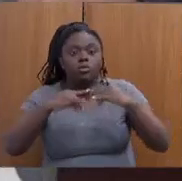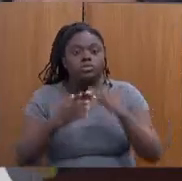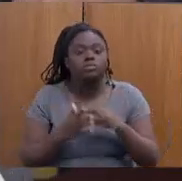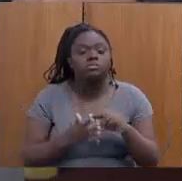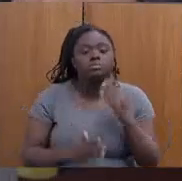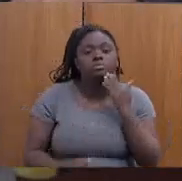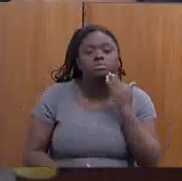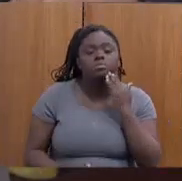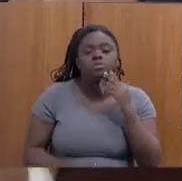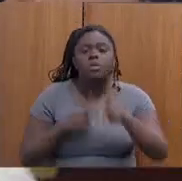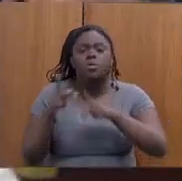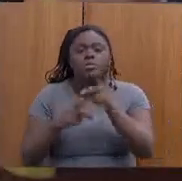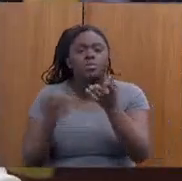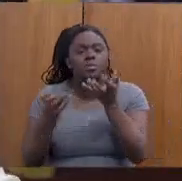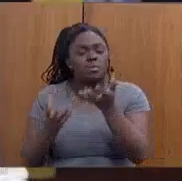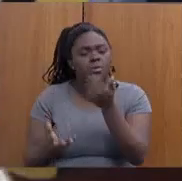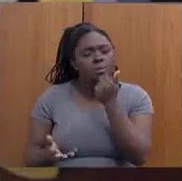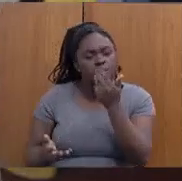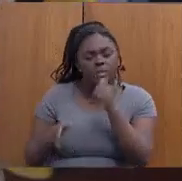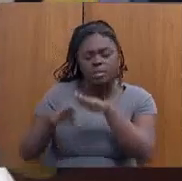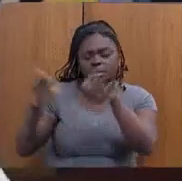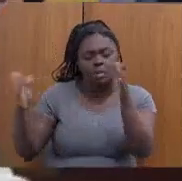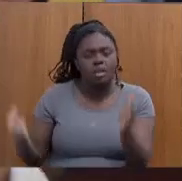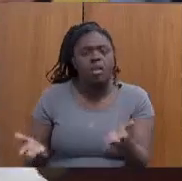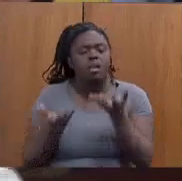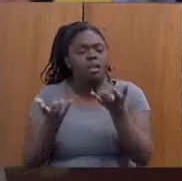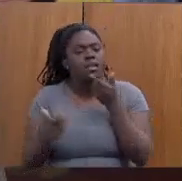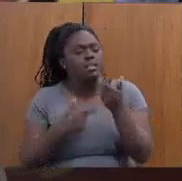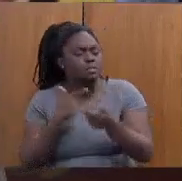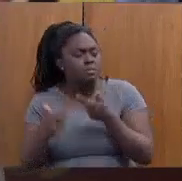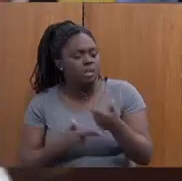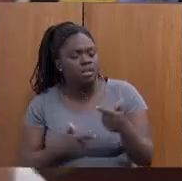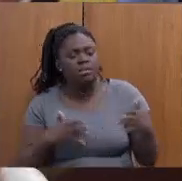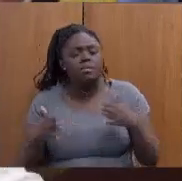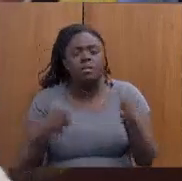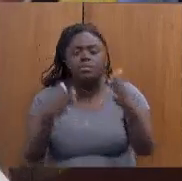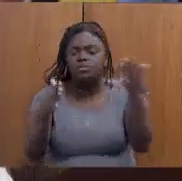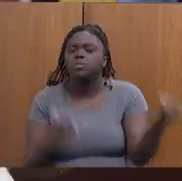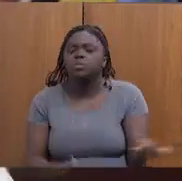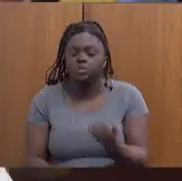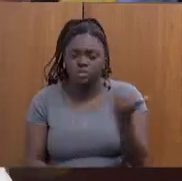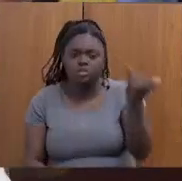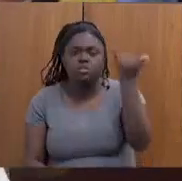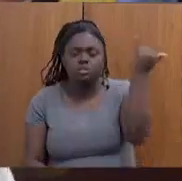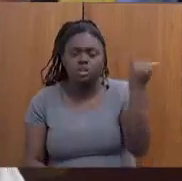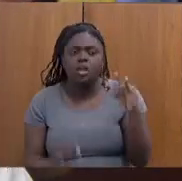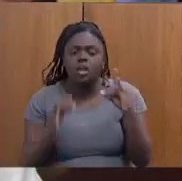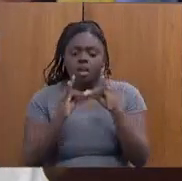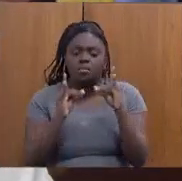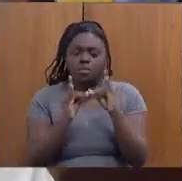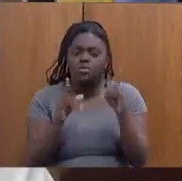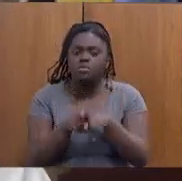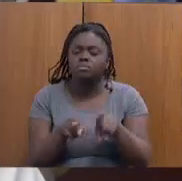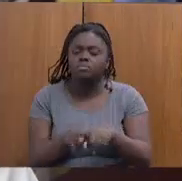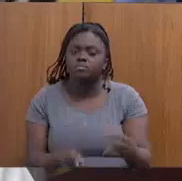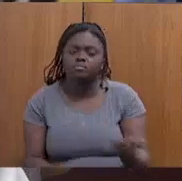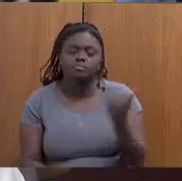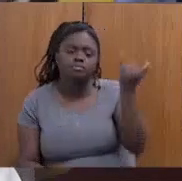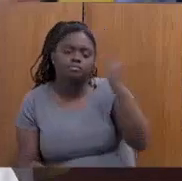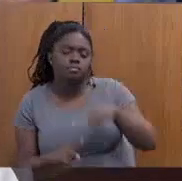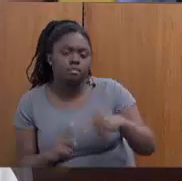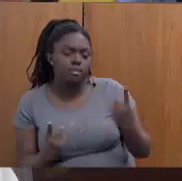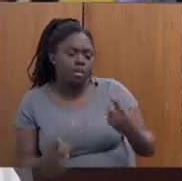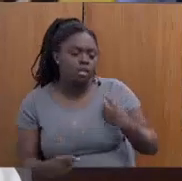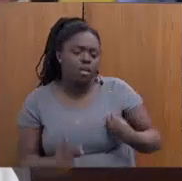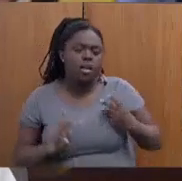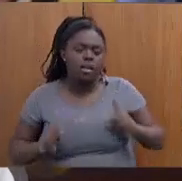mesa, o povo quer ter dignidade, quer ter trabalho, a estrada é importante, a ponte também é importante, mas a vida humana não se reduz às grandes